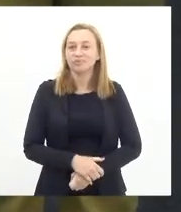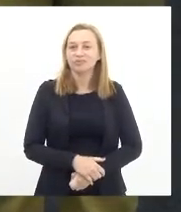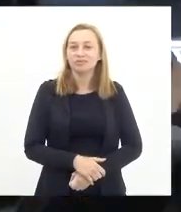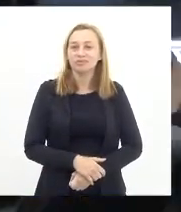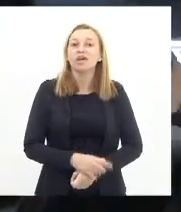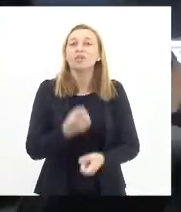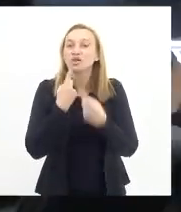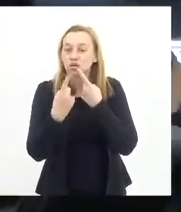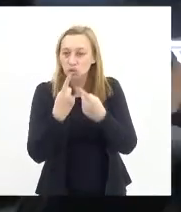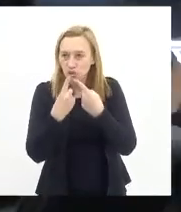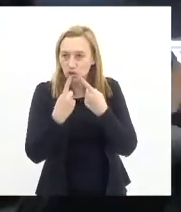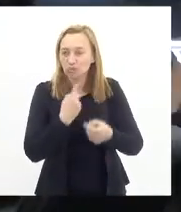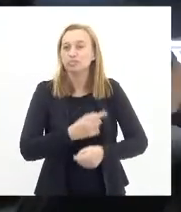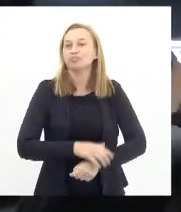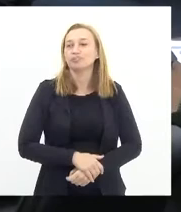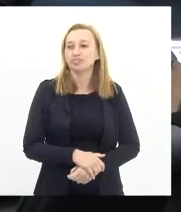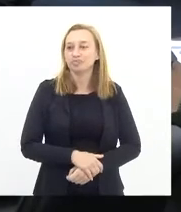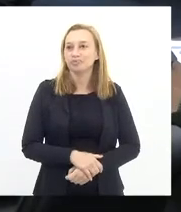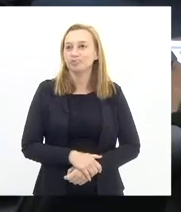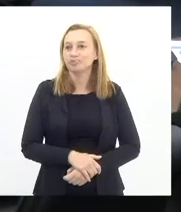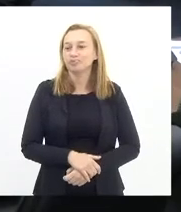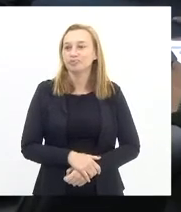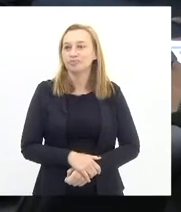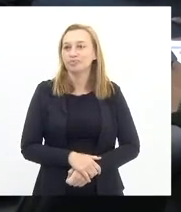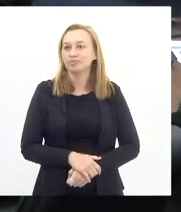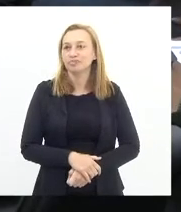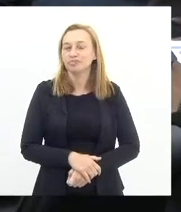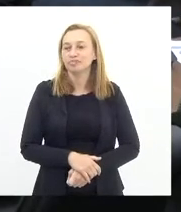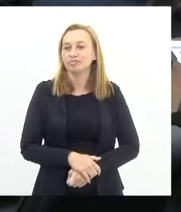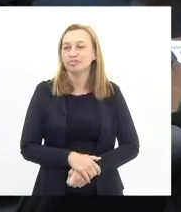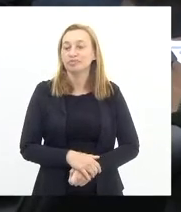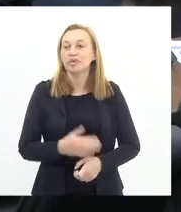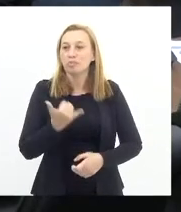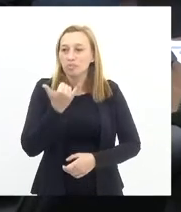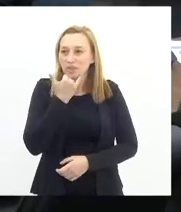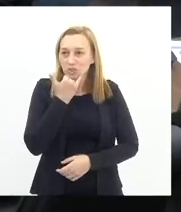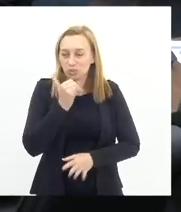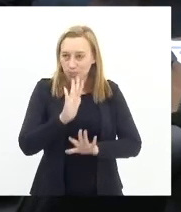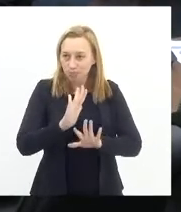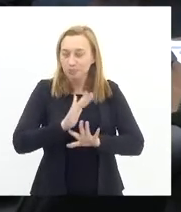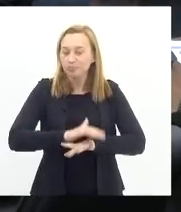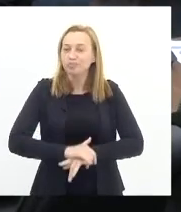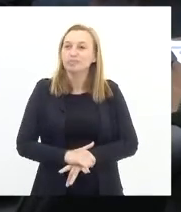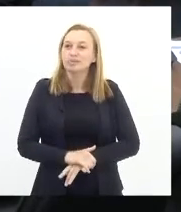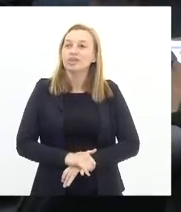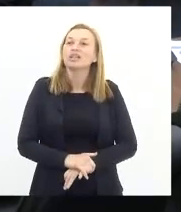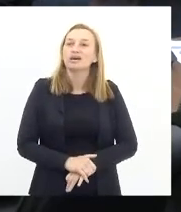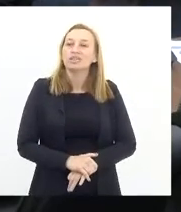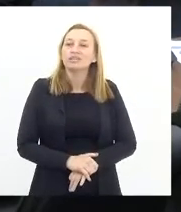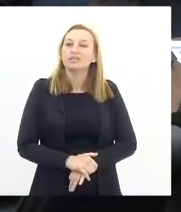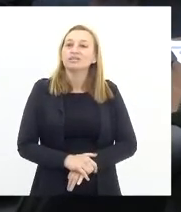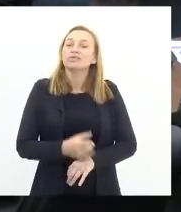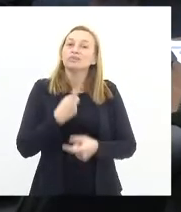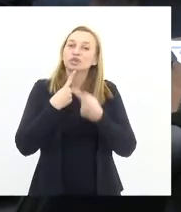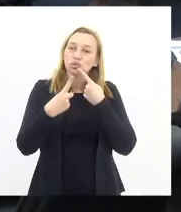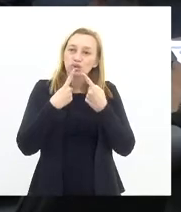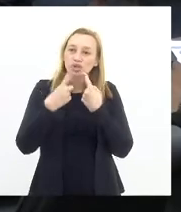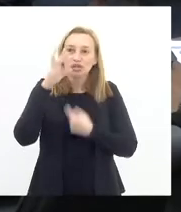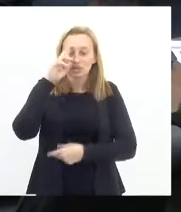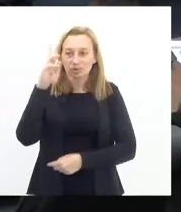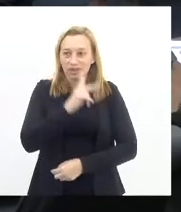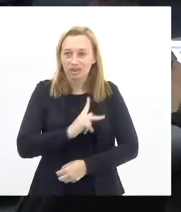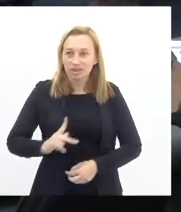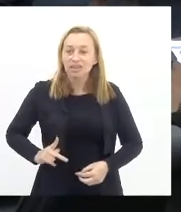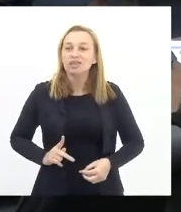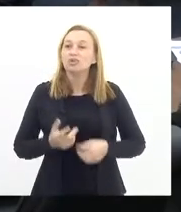discutir é para discutir tem toda a razão deputado Carlos Mink o senhor me perdoe é mas para discutir senhor presidente